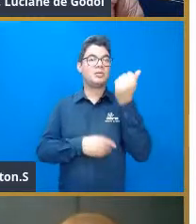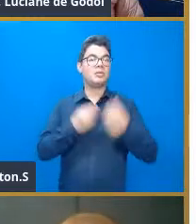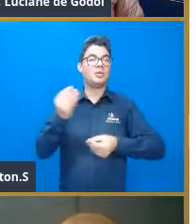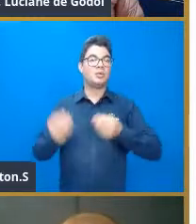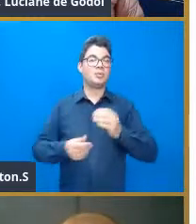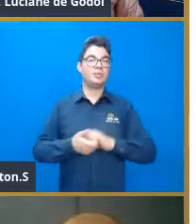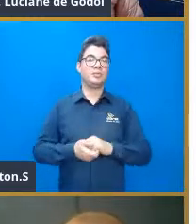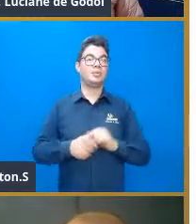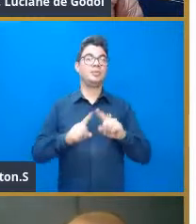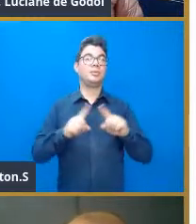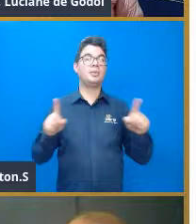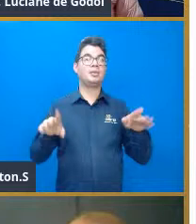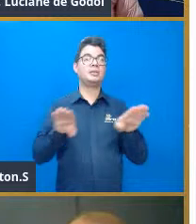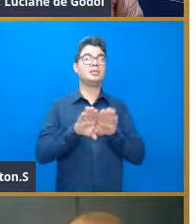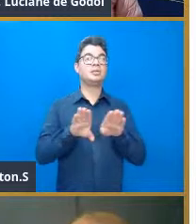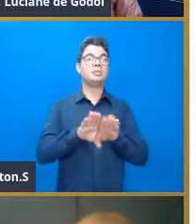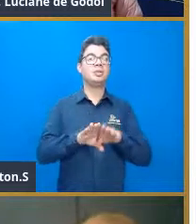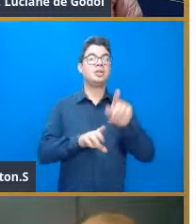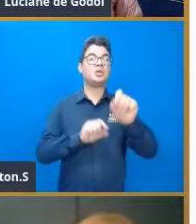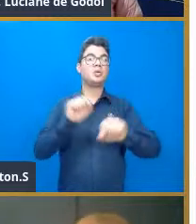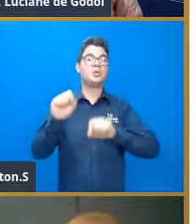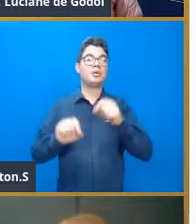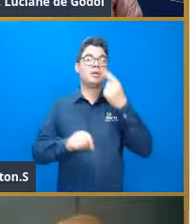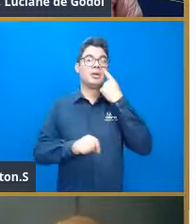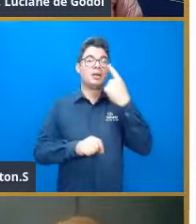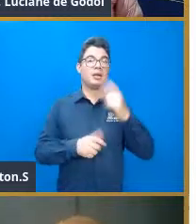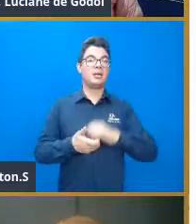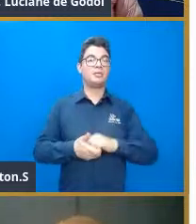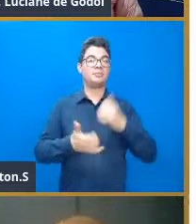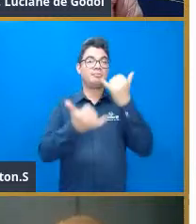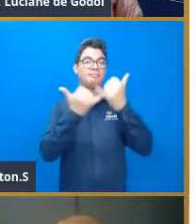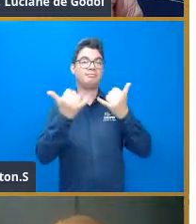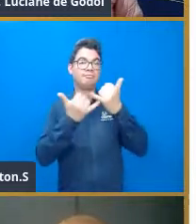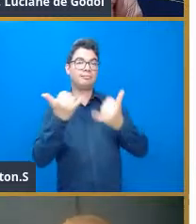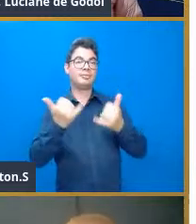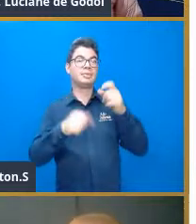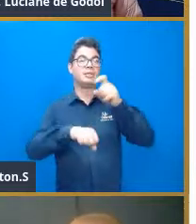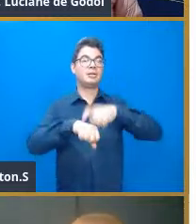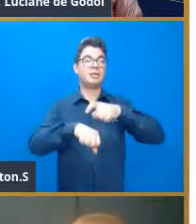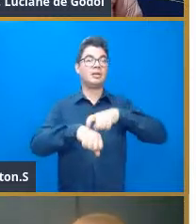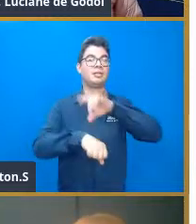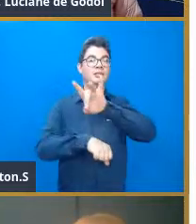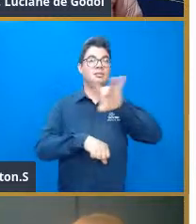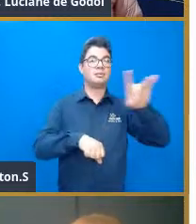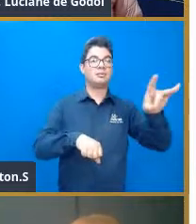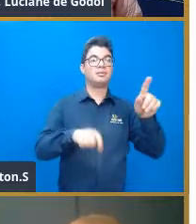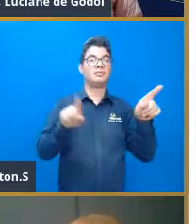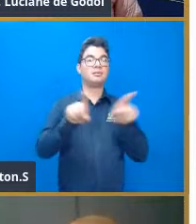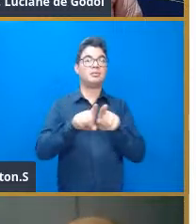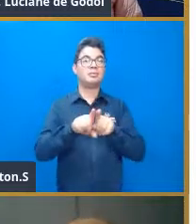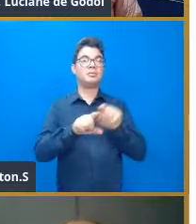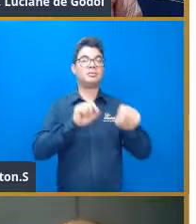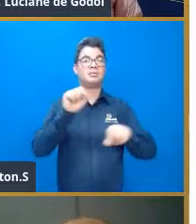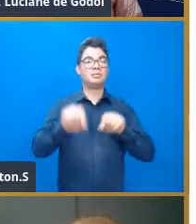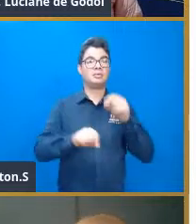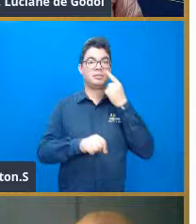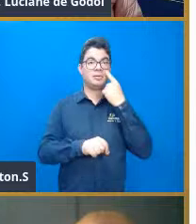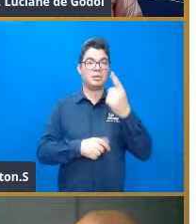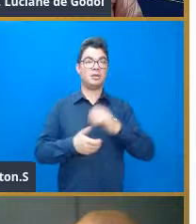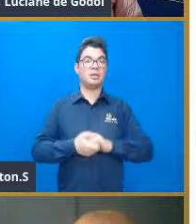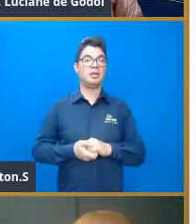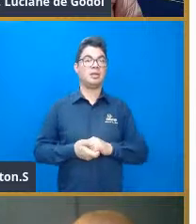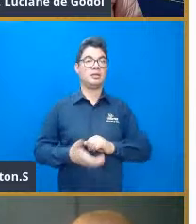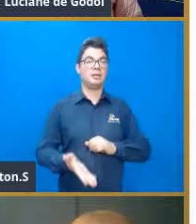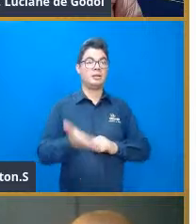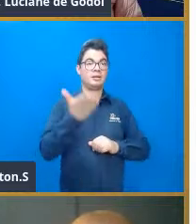Nós sabemos que o decrescimento ali é de meio, né, então, a cada hora a concentração se reduz pela metade, o nosso A é 0,5, ou na